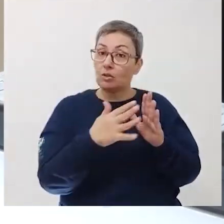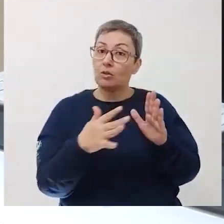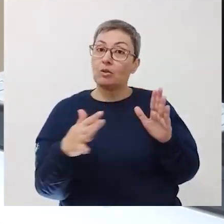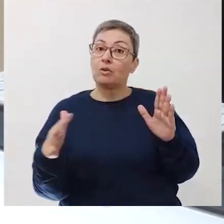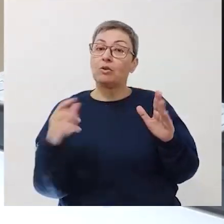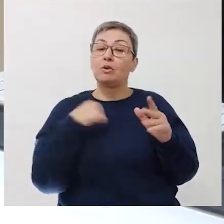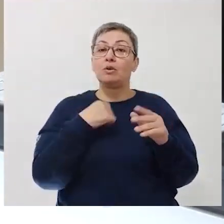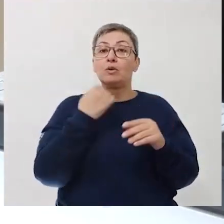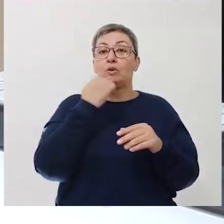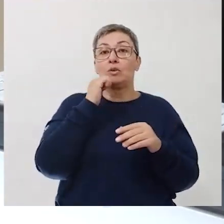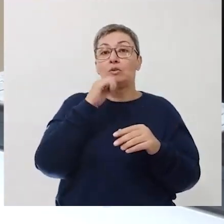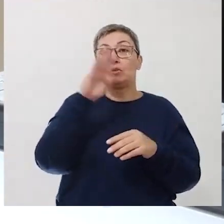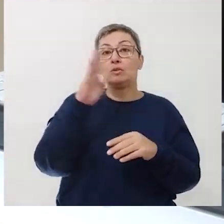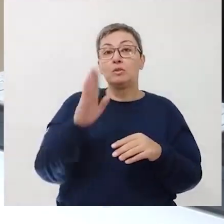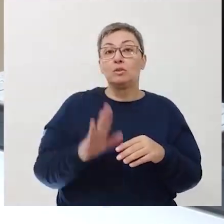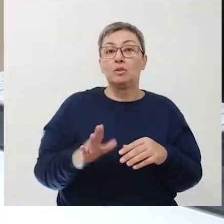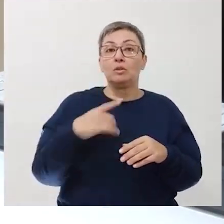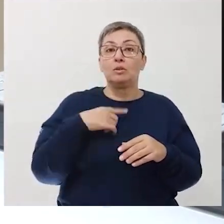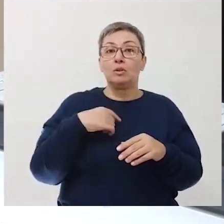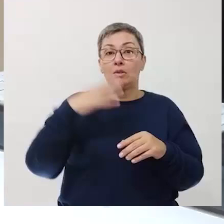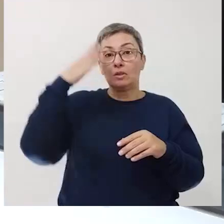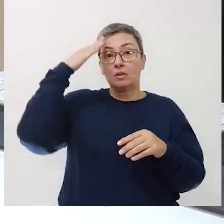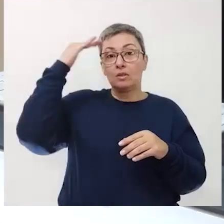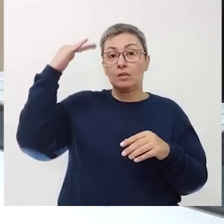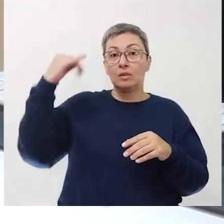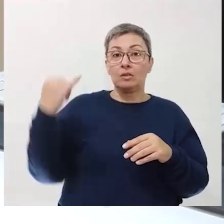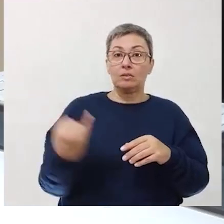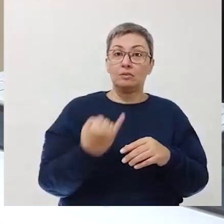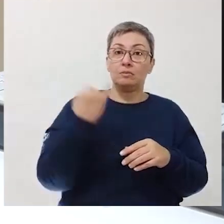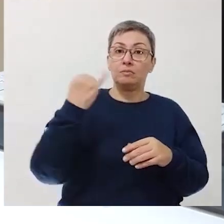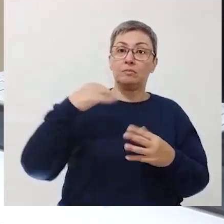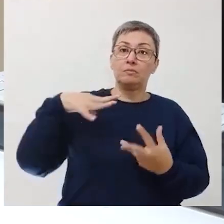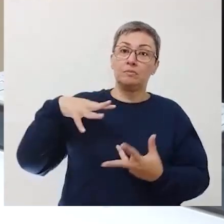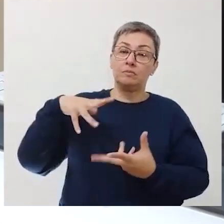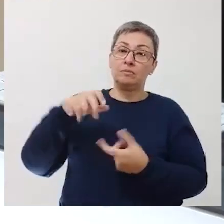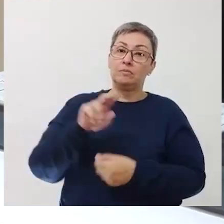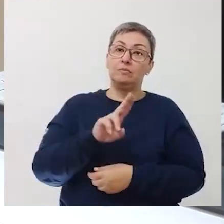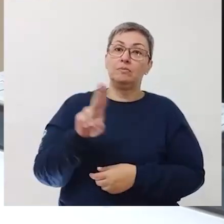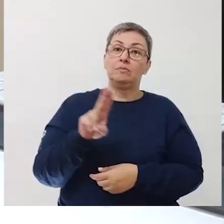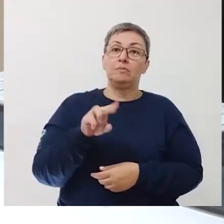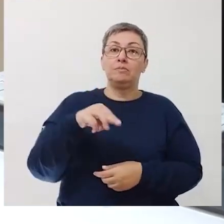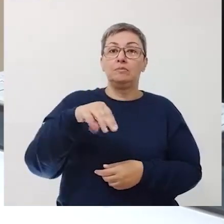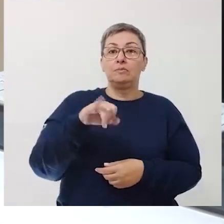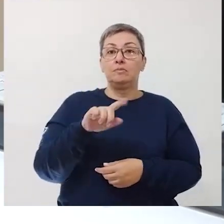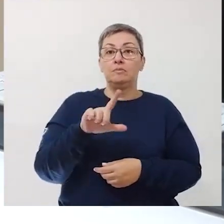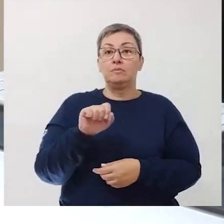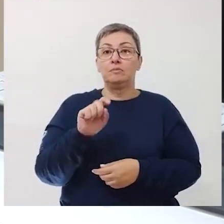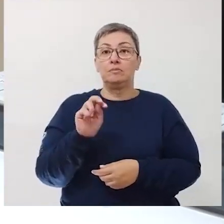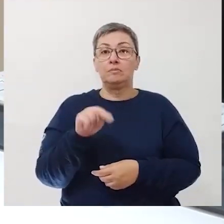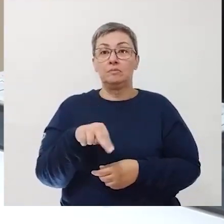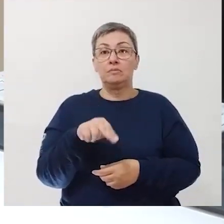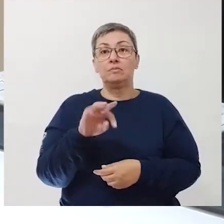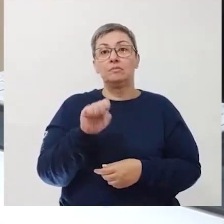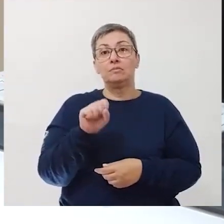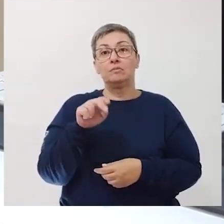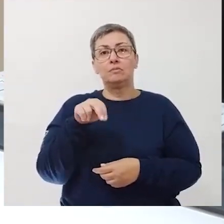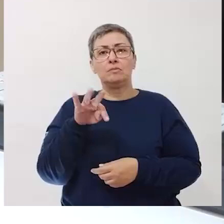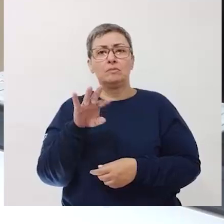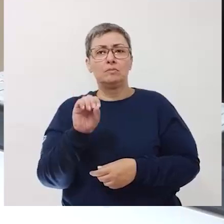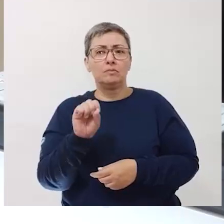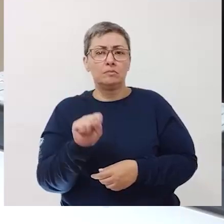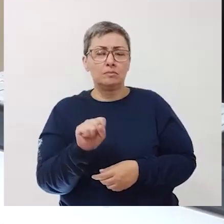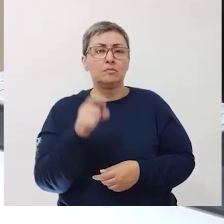trajetória de um cientista brasileiro de renome internacional chamado Milton Santos.